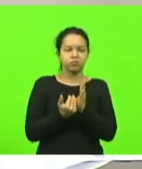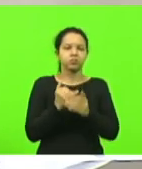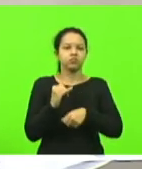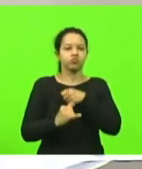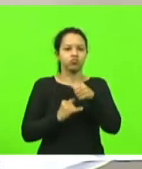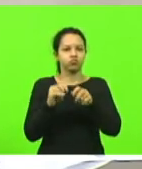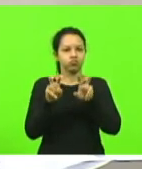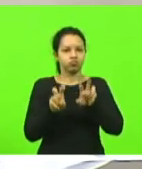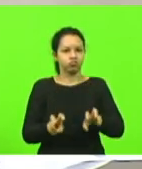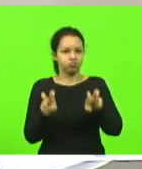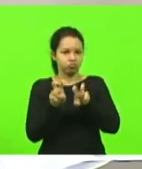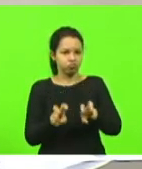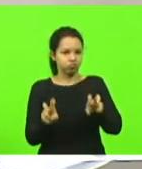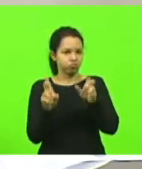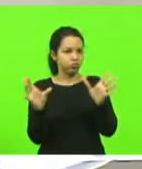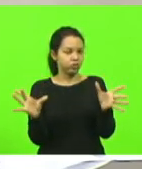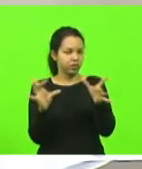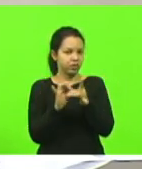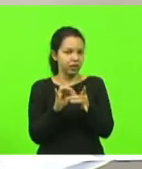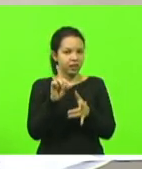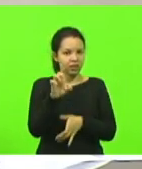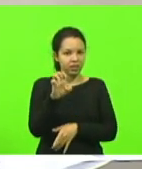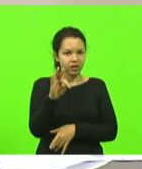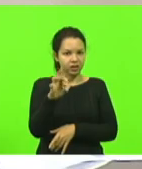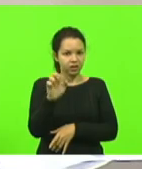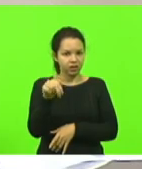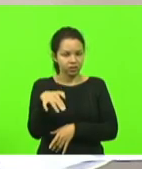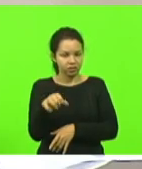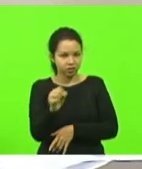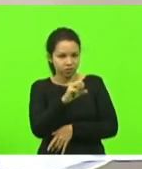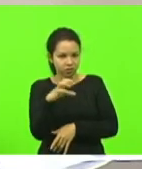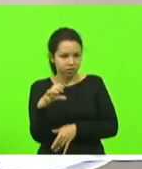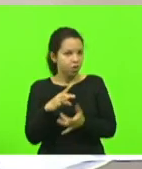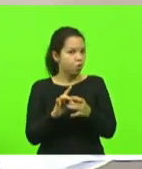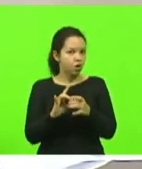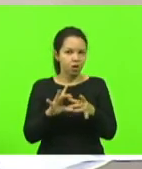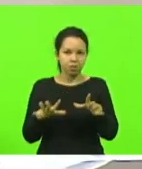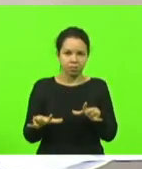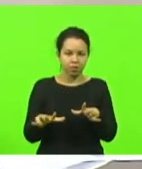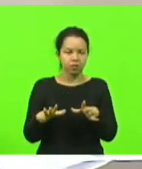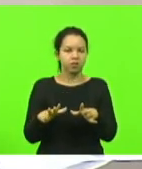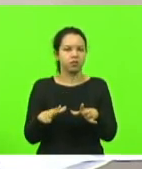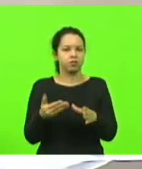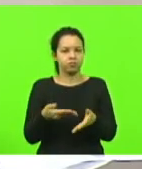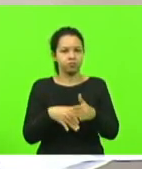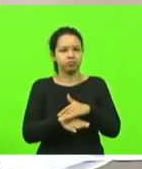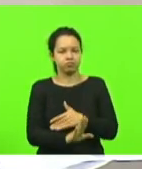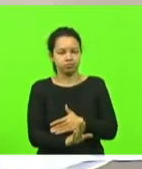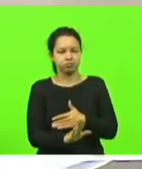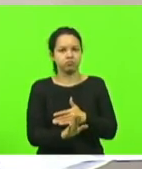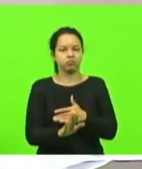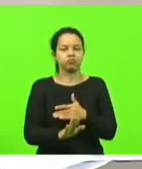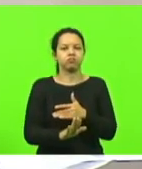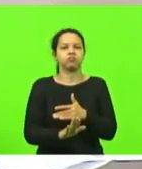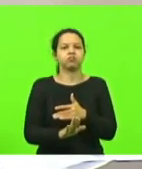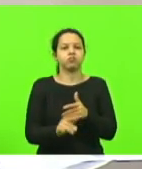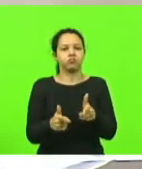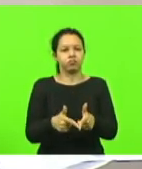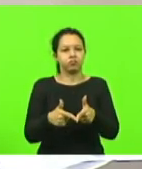Santa Catarina não libera para emissão do licenciamento, gerando problemas